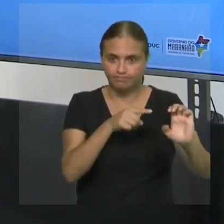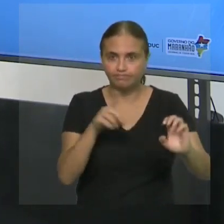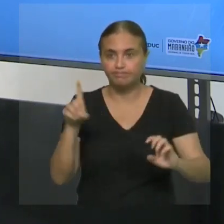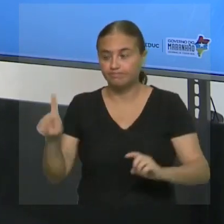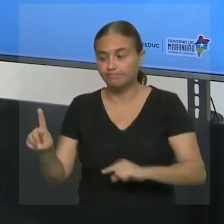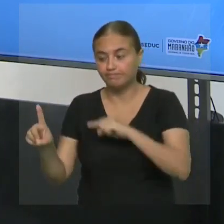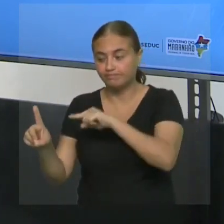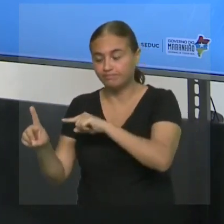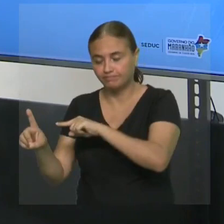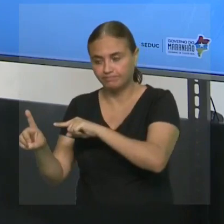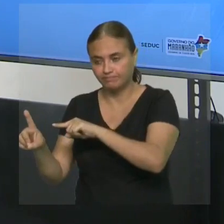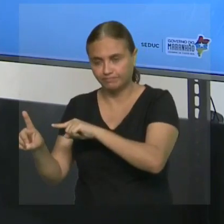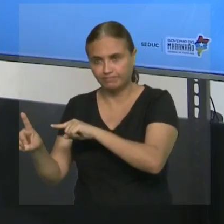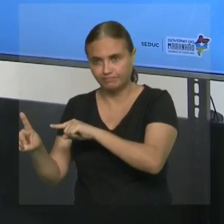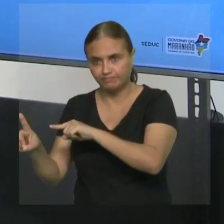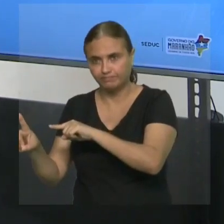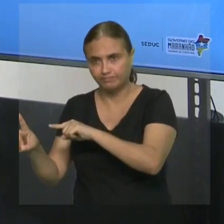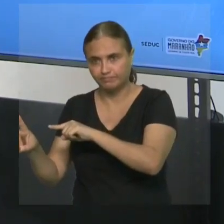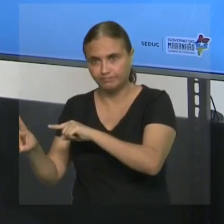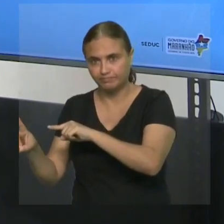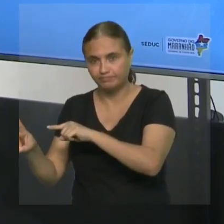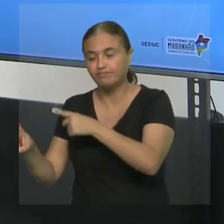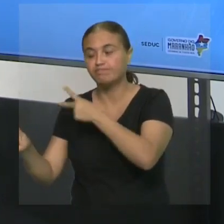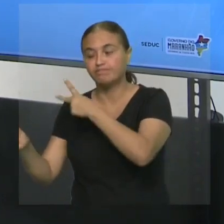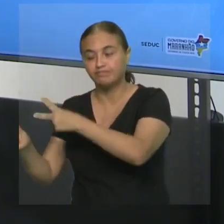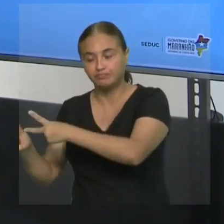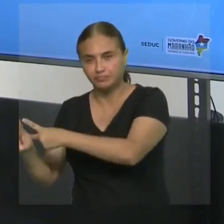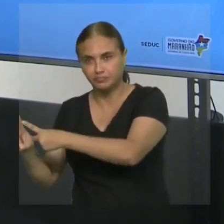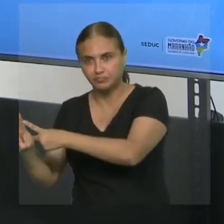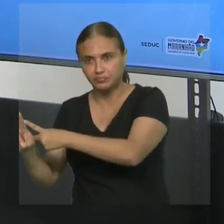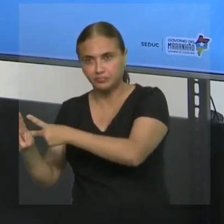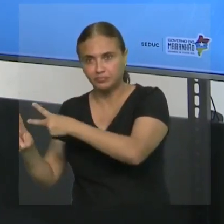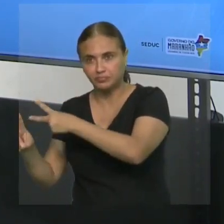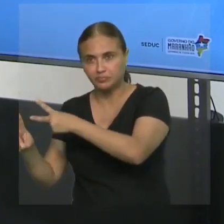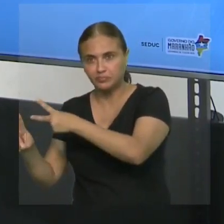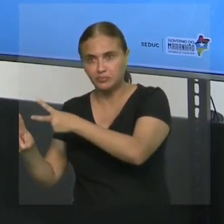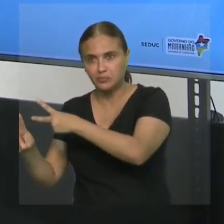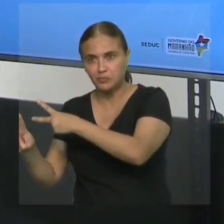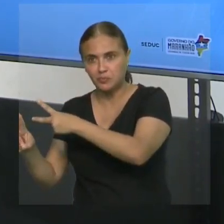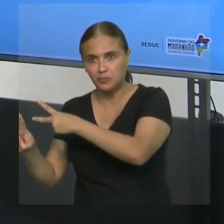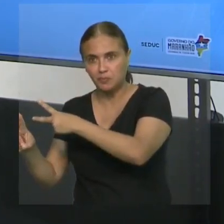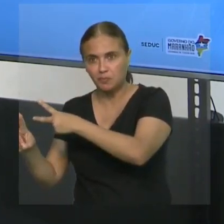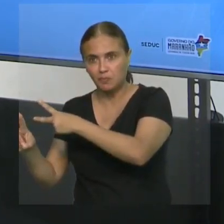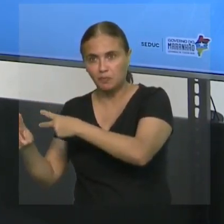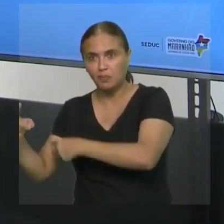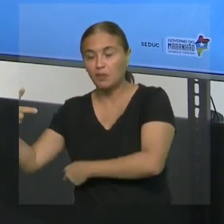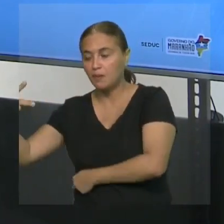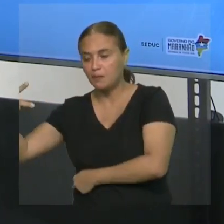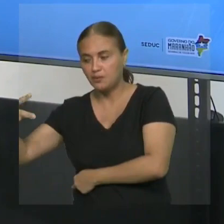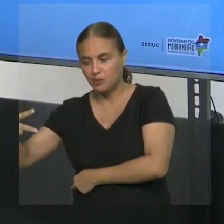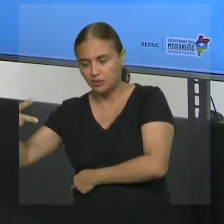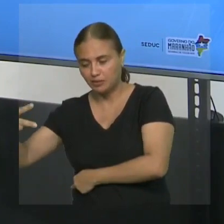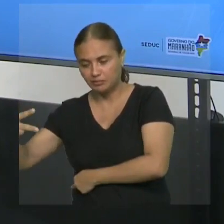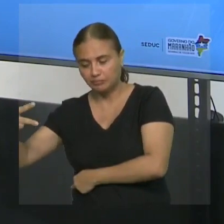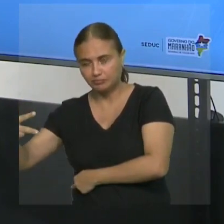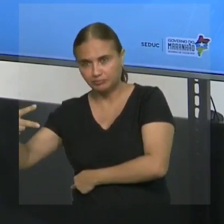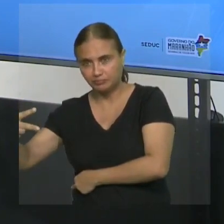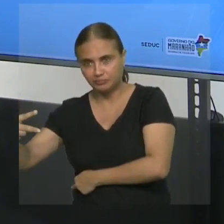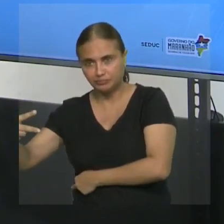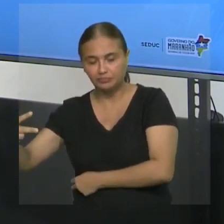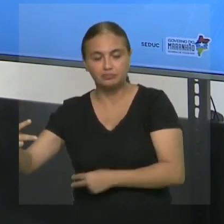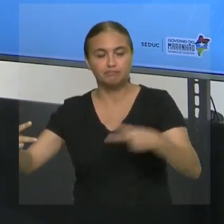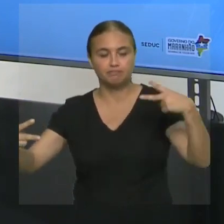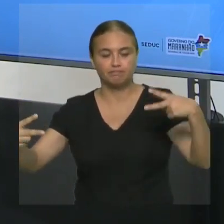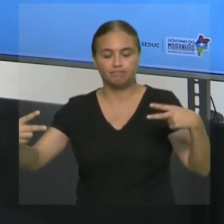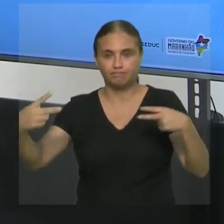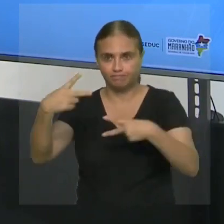o maior. E só para você lembrar, os símbolos que nós vamos usar são esses dois. O símbolo de maior que e